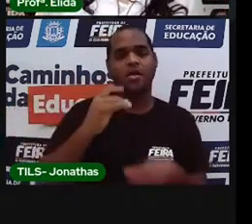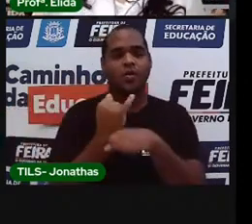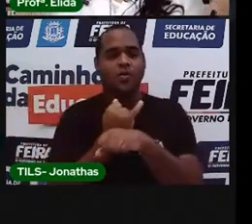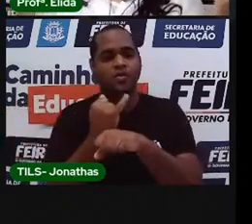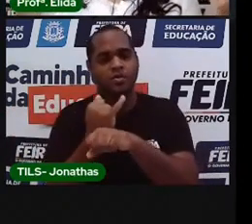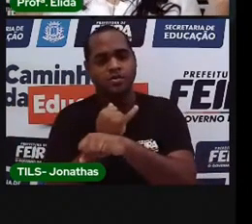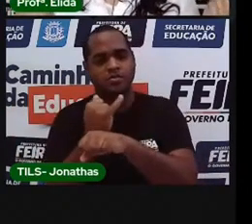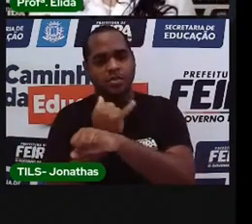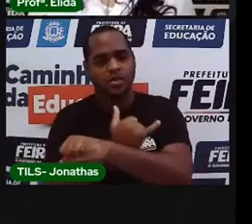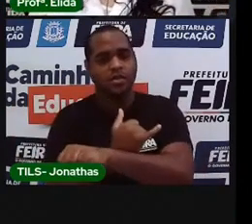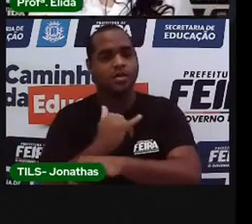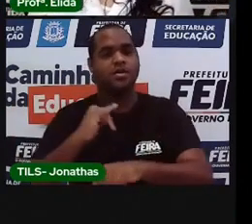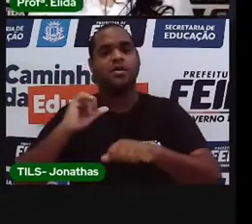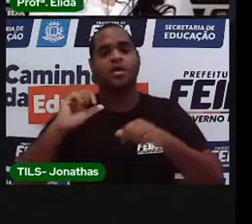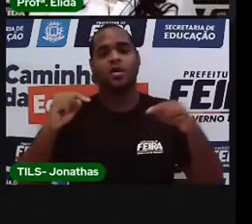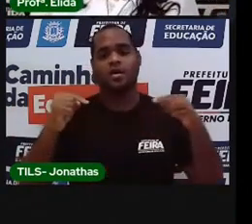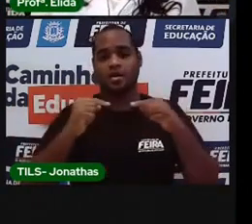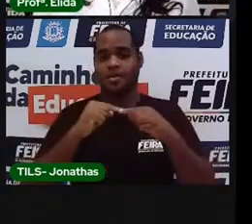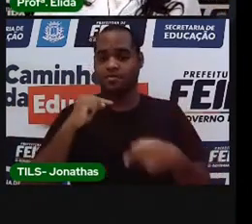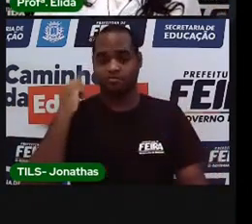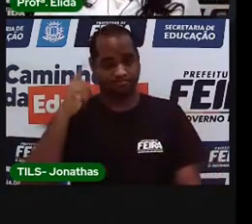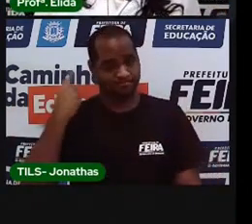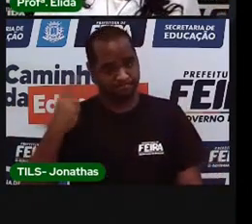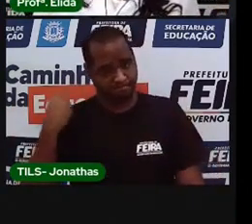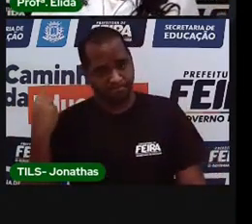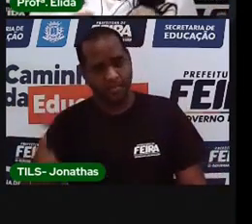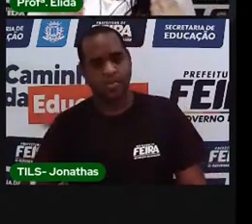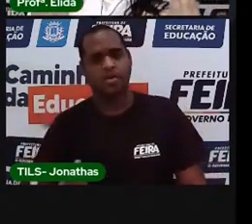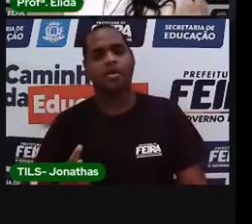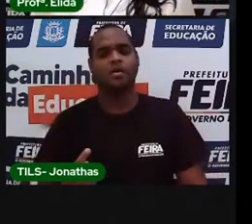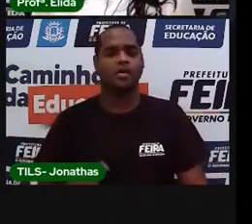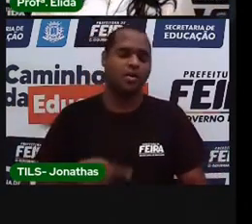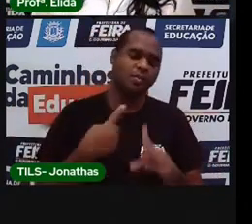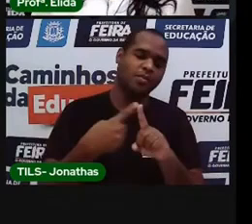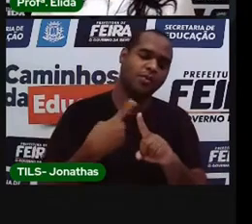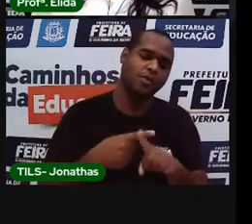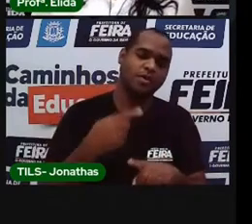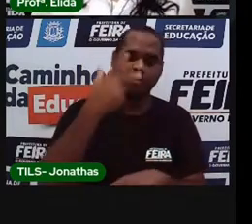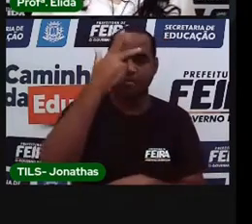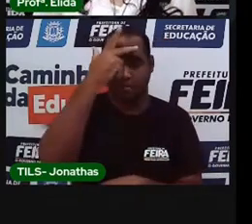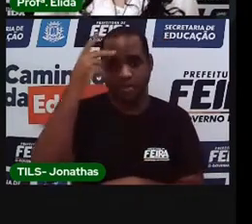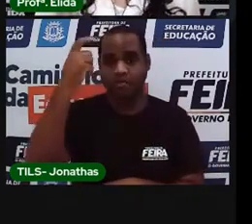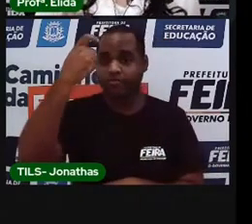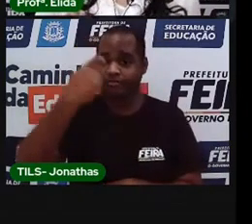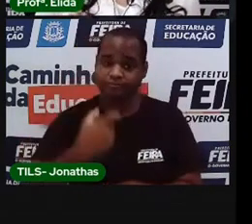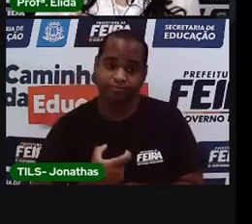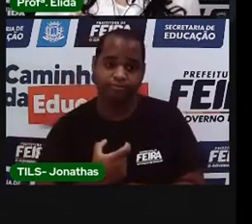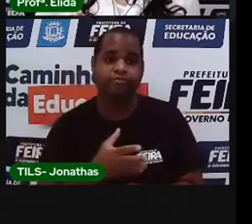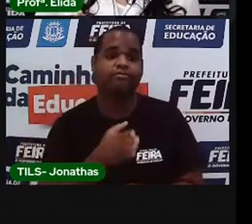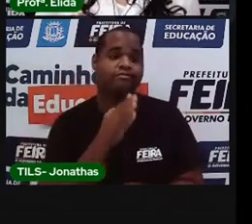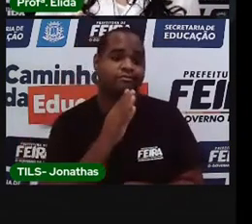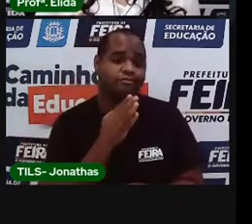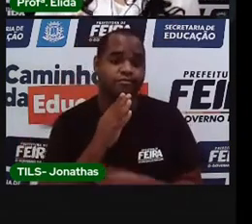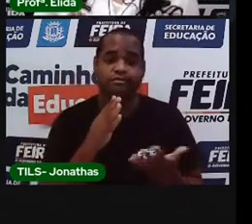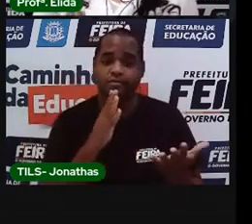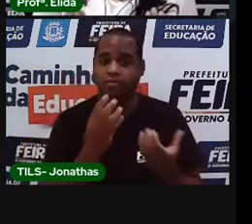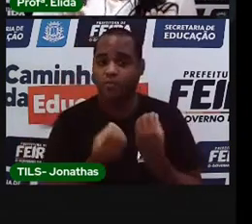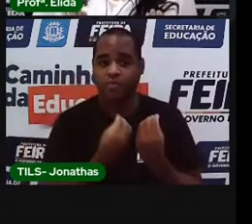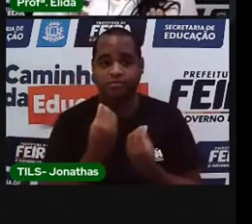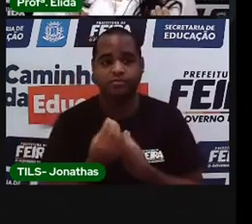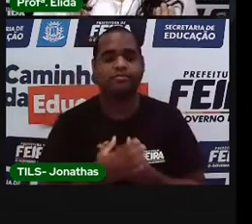gordinha, de cabelo cacheado. Por quê? Porque quem me conhece, sabe que eu sou assim.